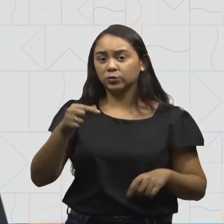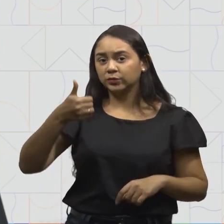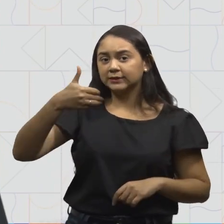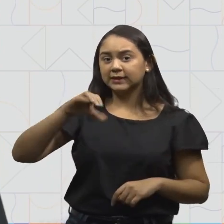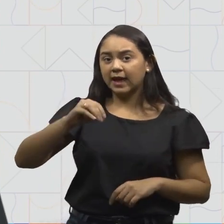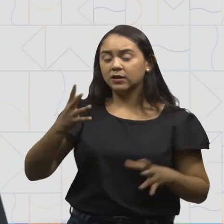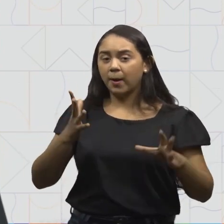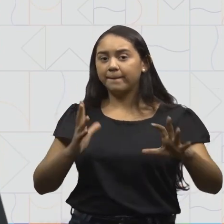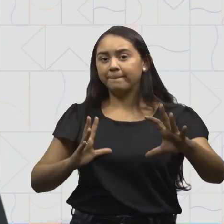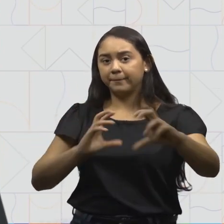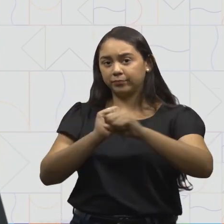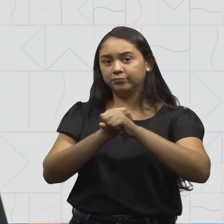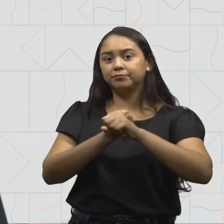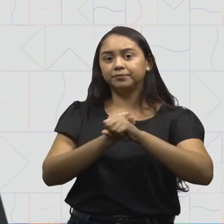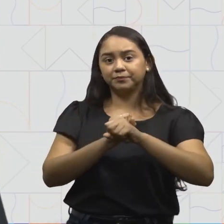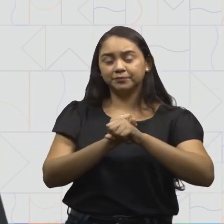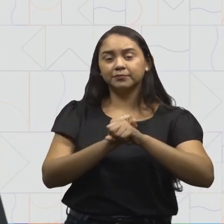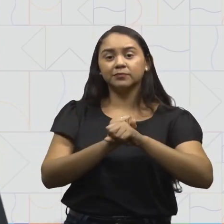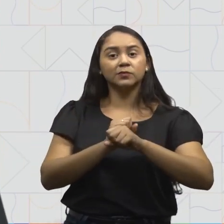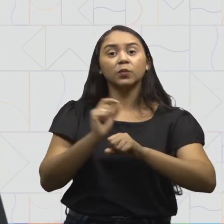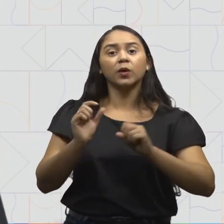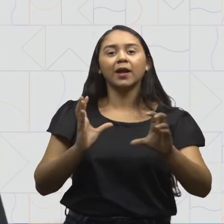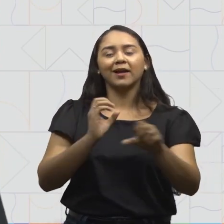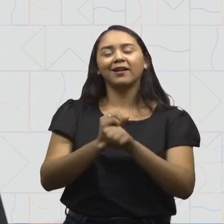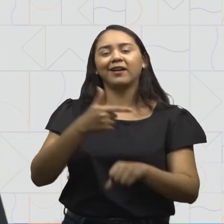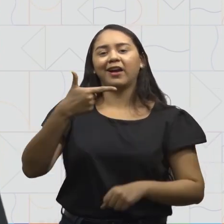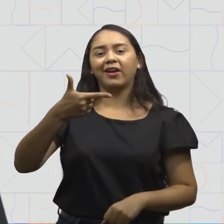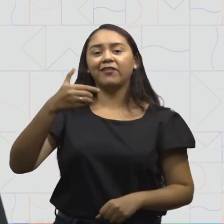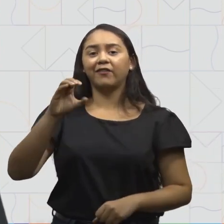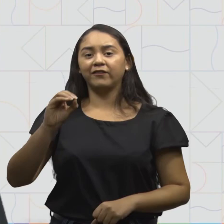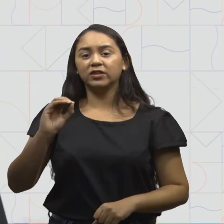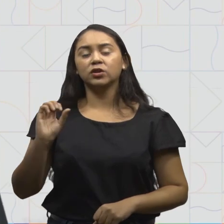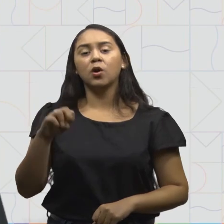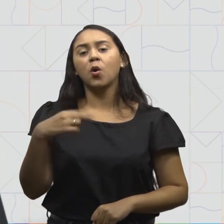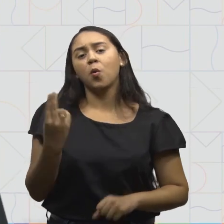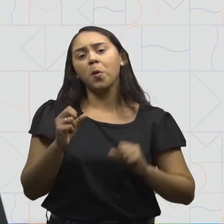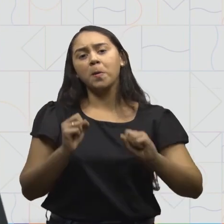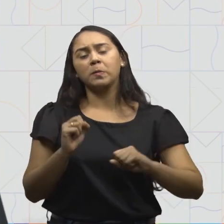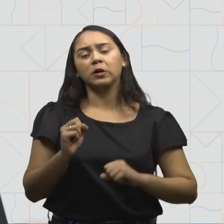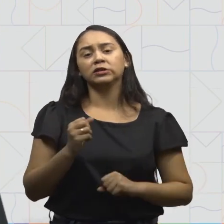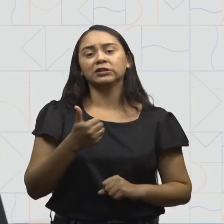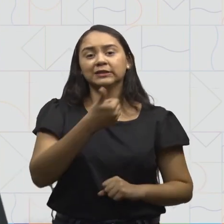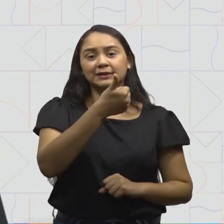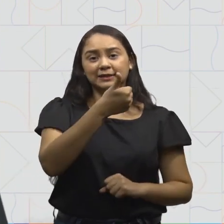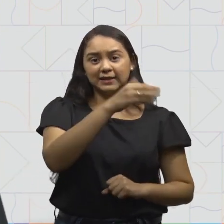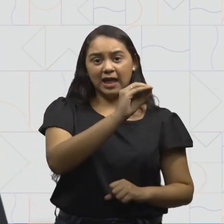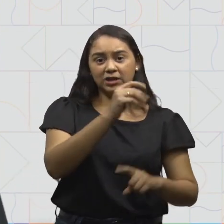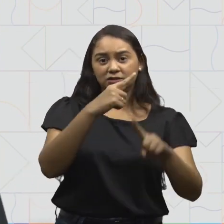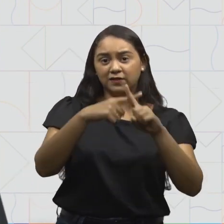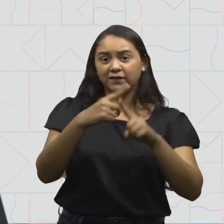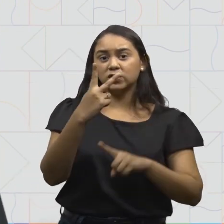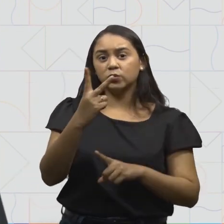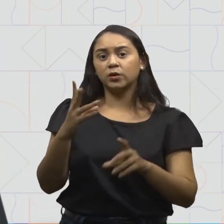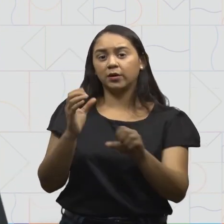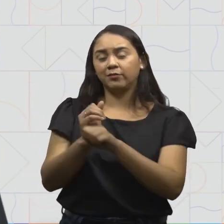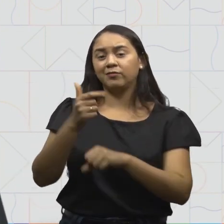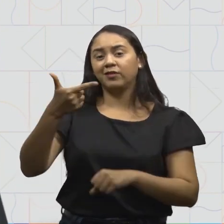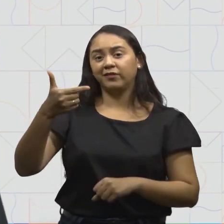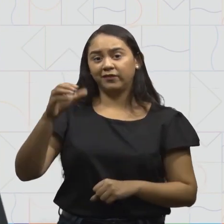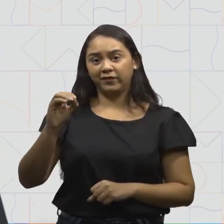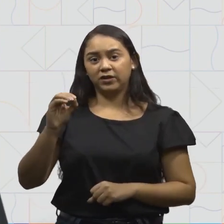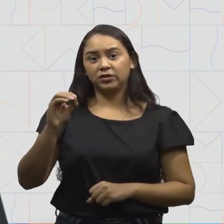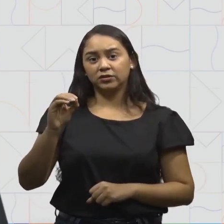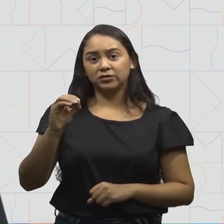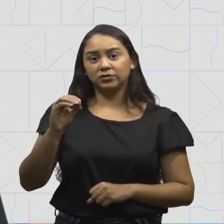podemos representá-la. Dez mais dez é igual a vinte. Ou dez vezes duas é igual a